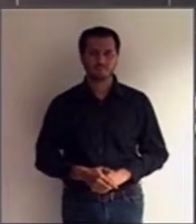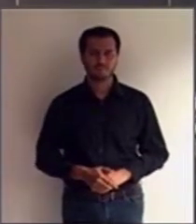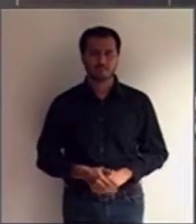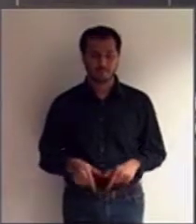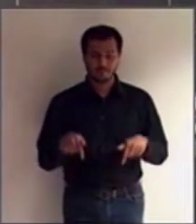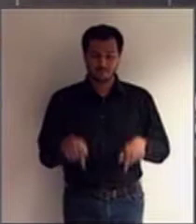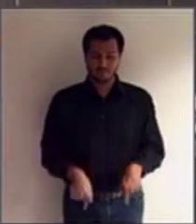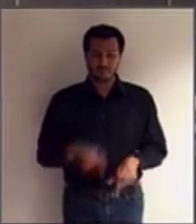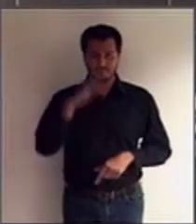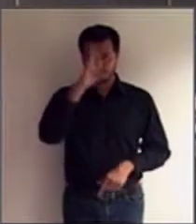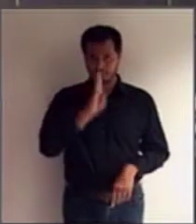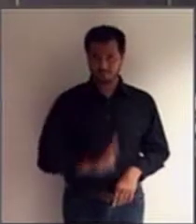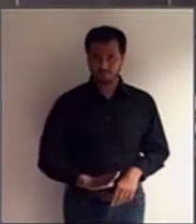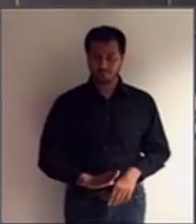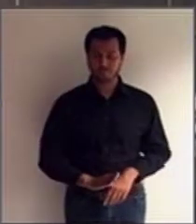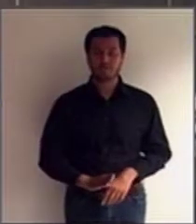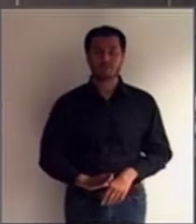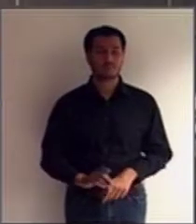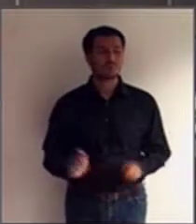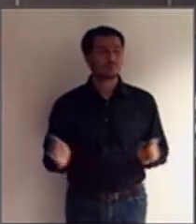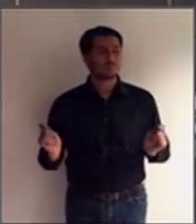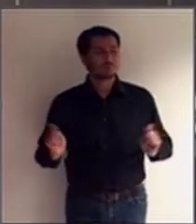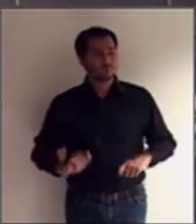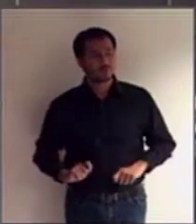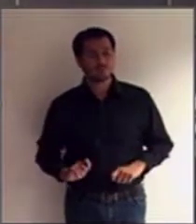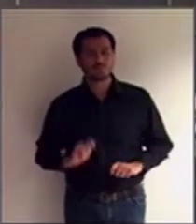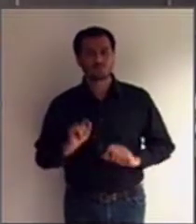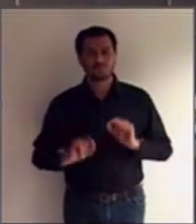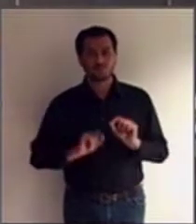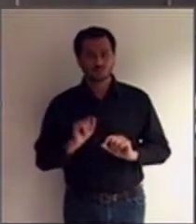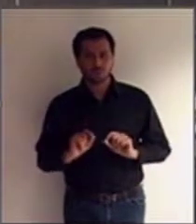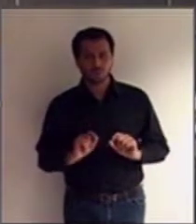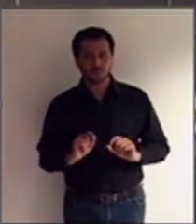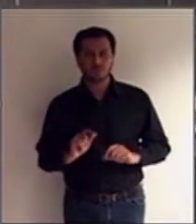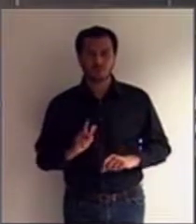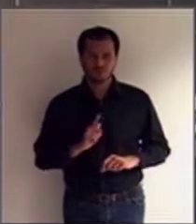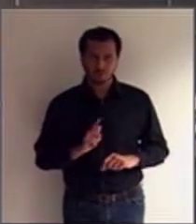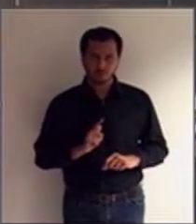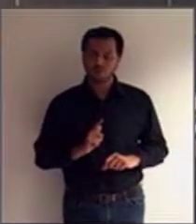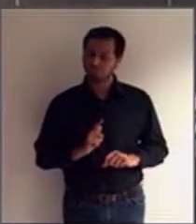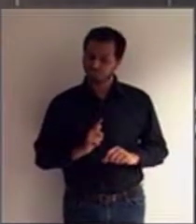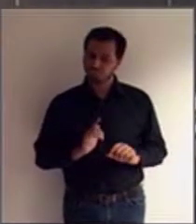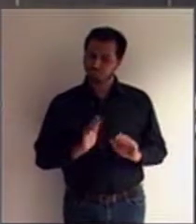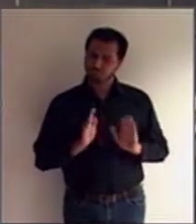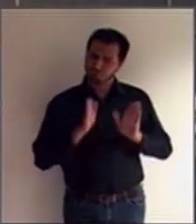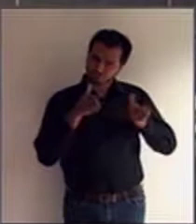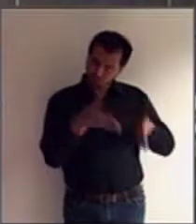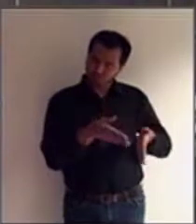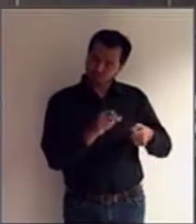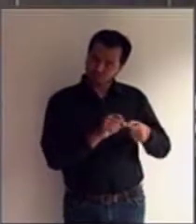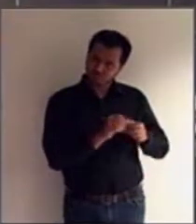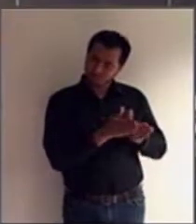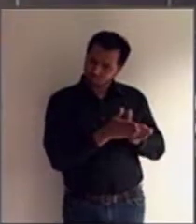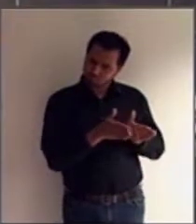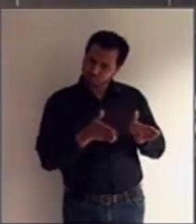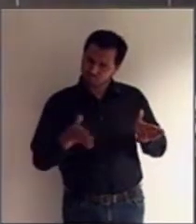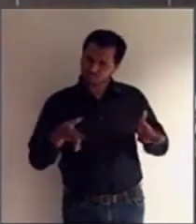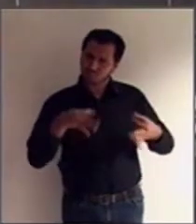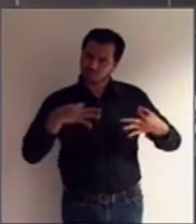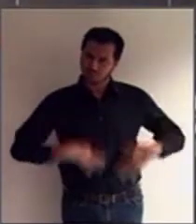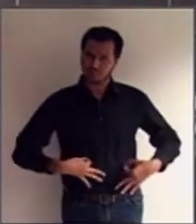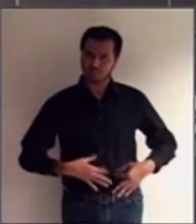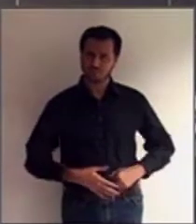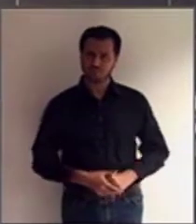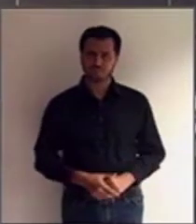Brasil, nós temos a possibilidade de fazer a interdição exatamente nesses moldes. Porém, por exemplo,